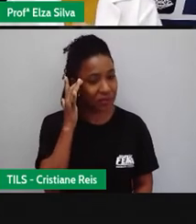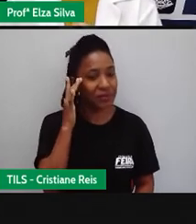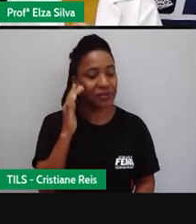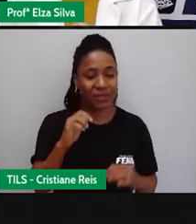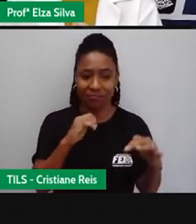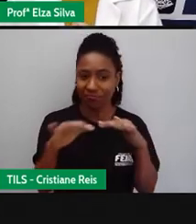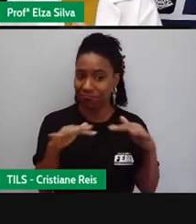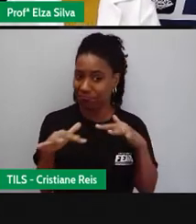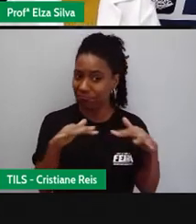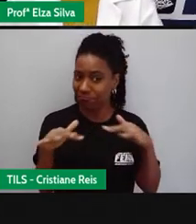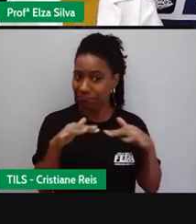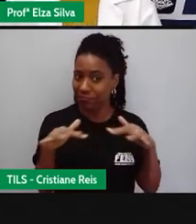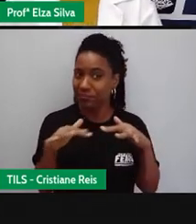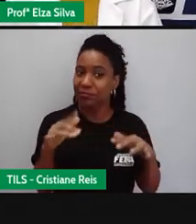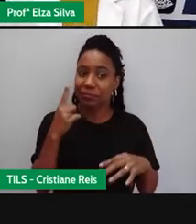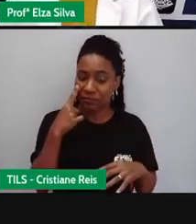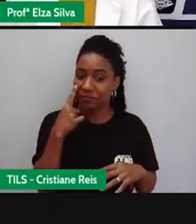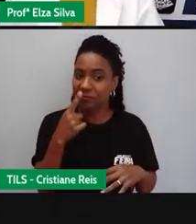Vamos ver?